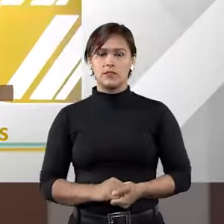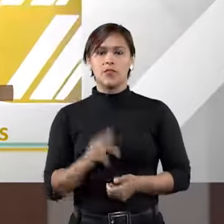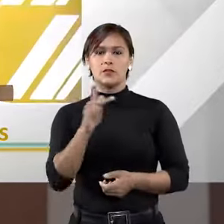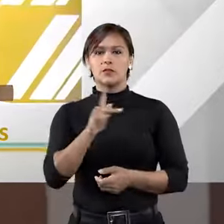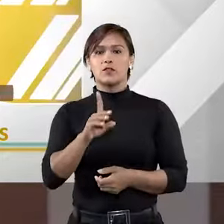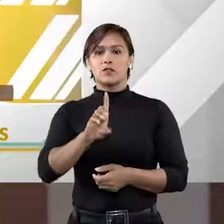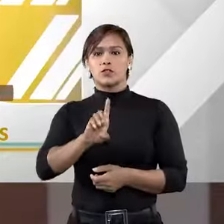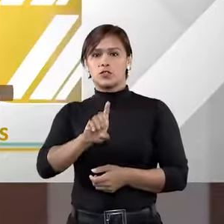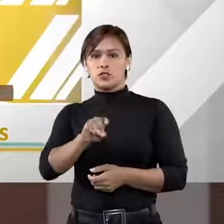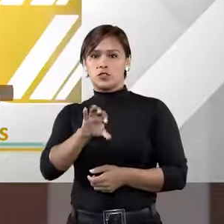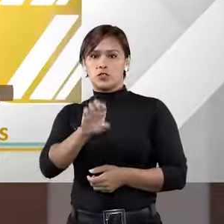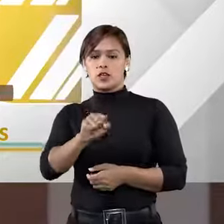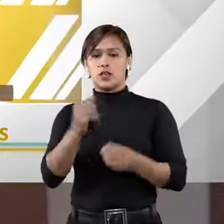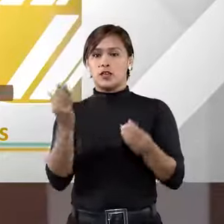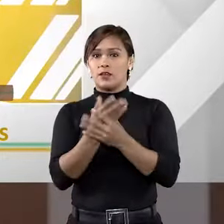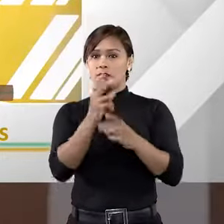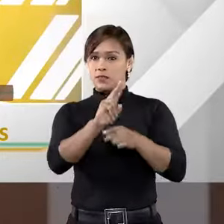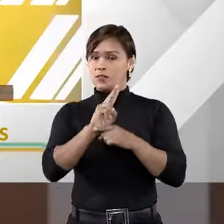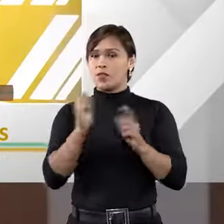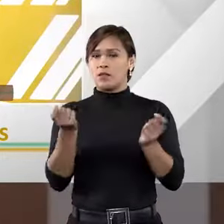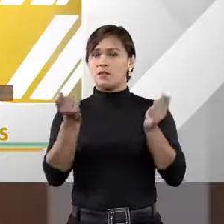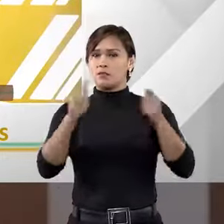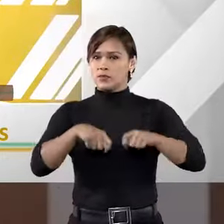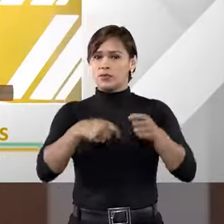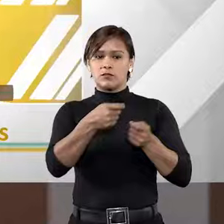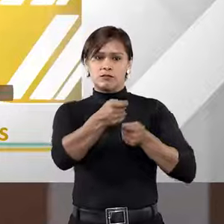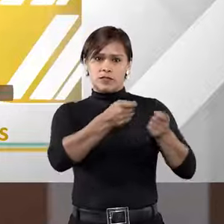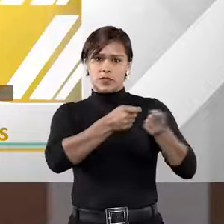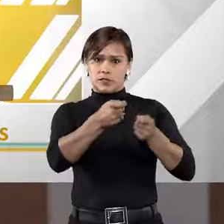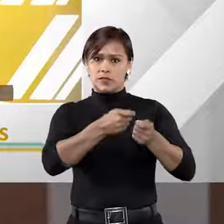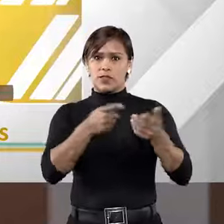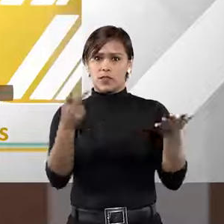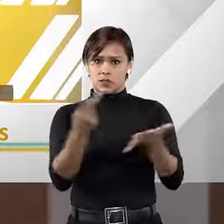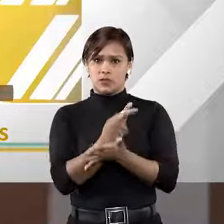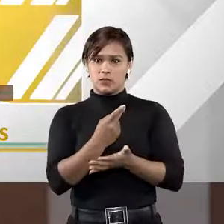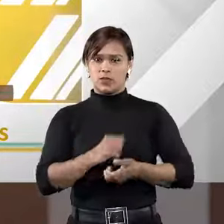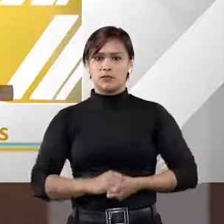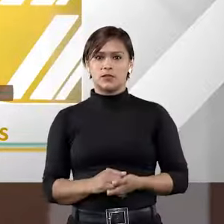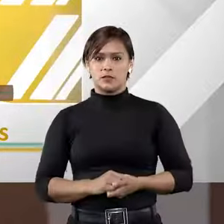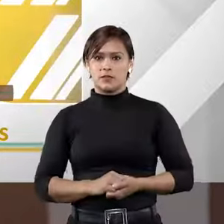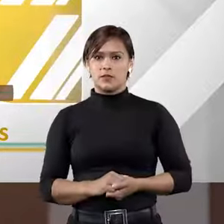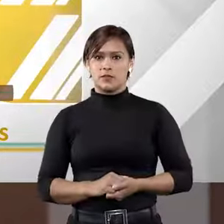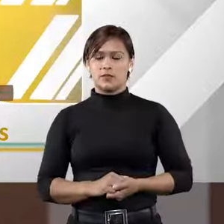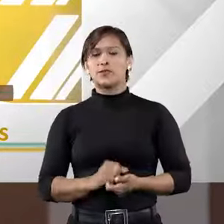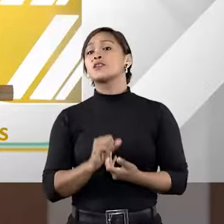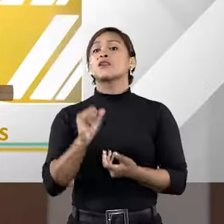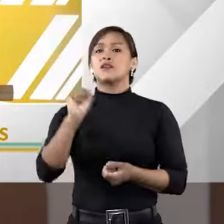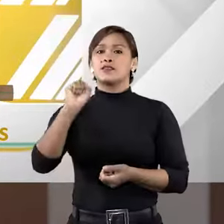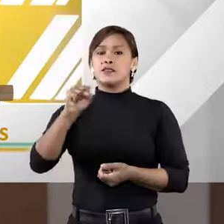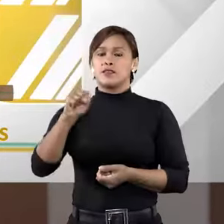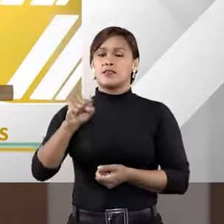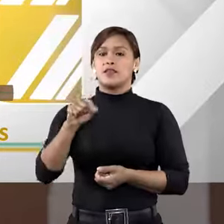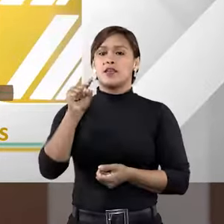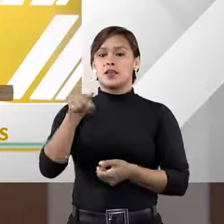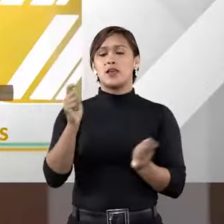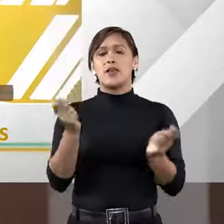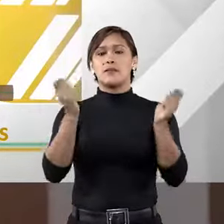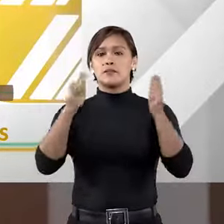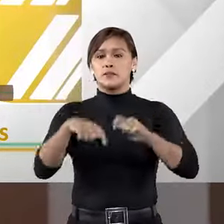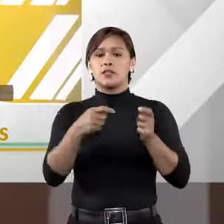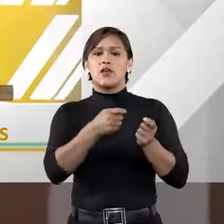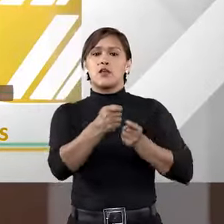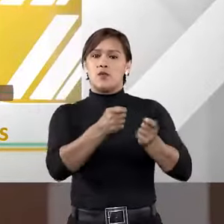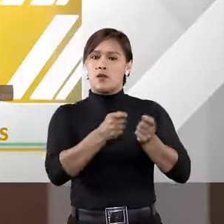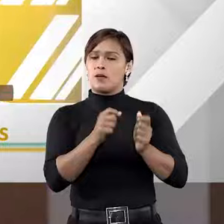Professor Didier, e as liminares, elas são cabíveis no âmbito da arbitragem? Sim, é possível, o